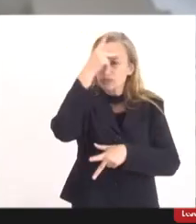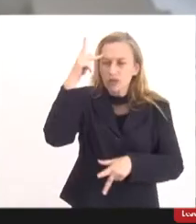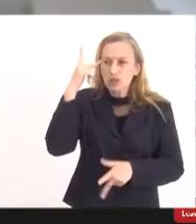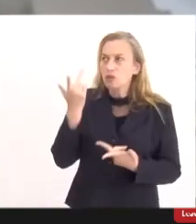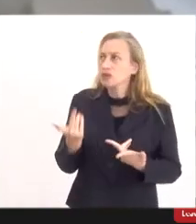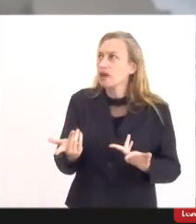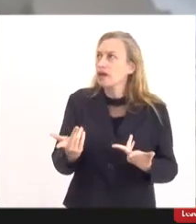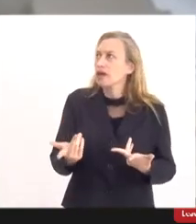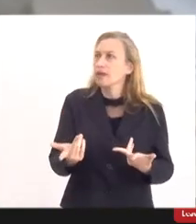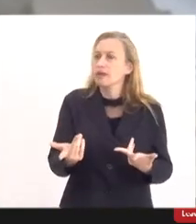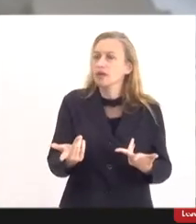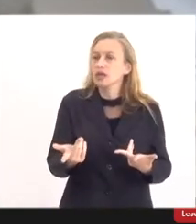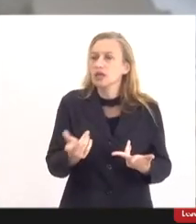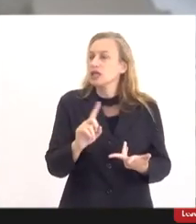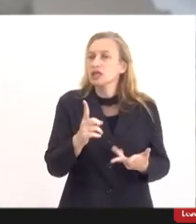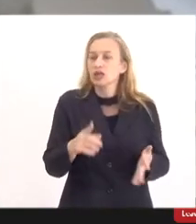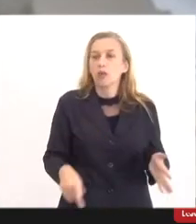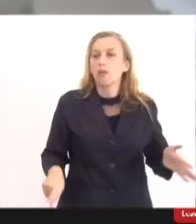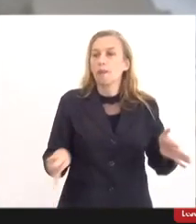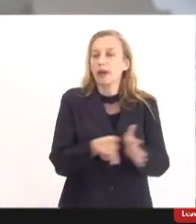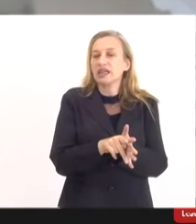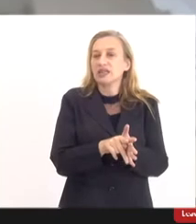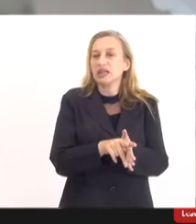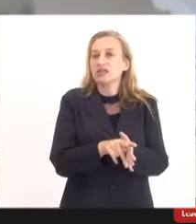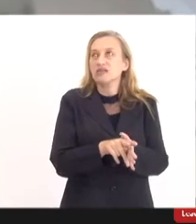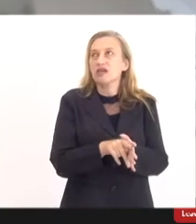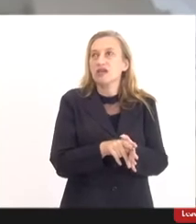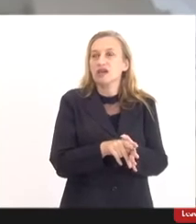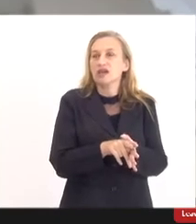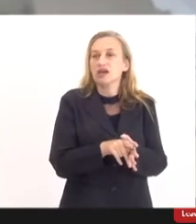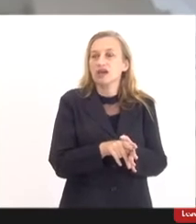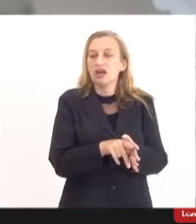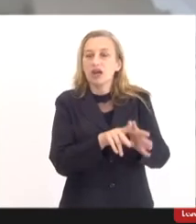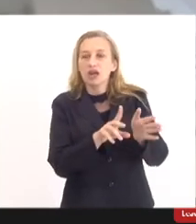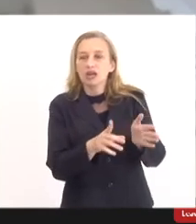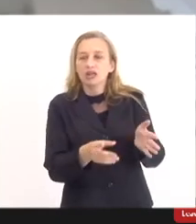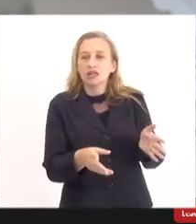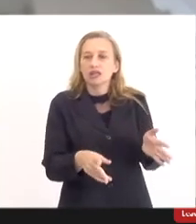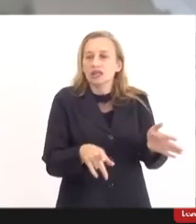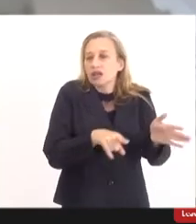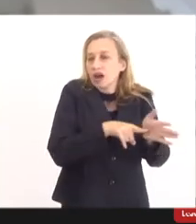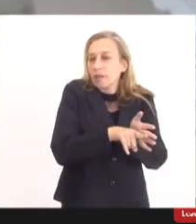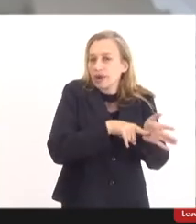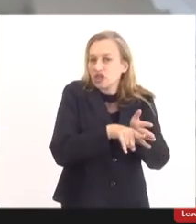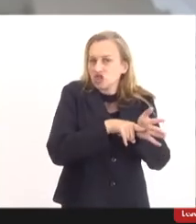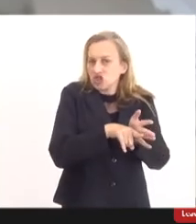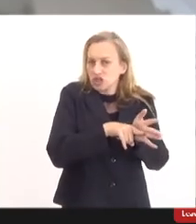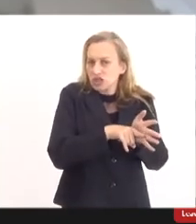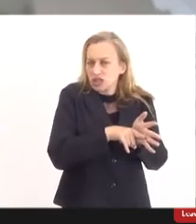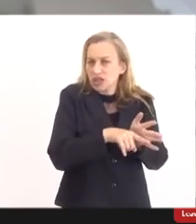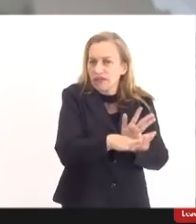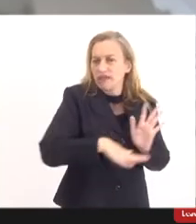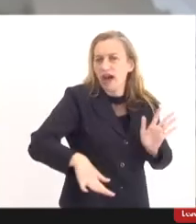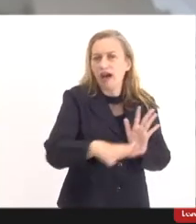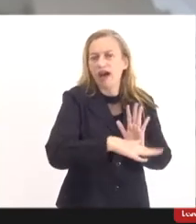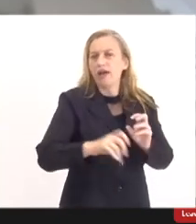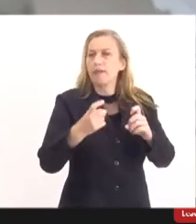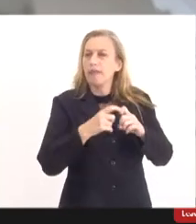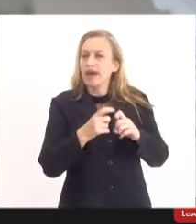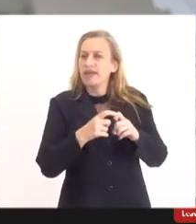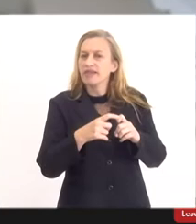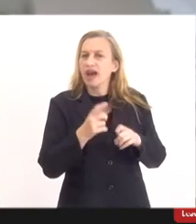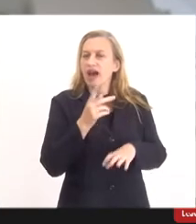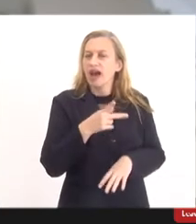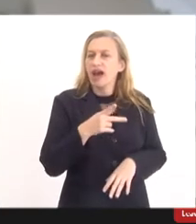que não fazem parte das pesquisas, não fazem parte da área médica, elas